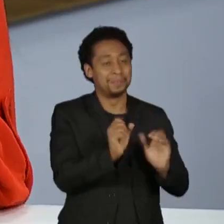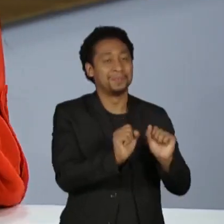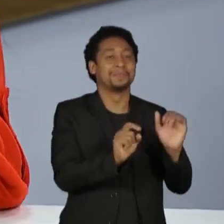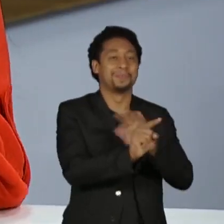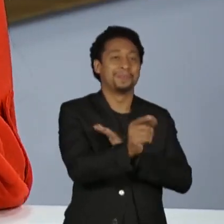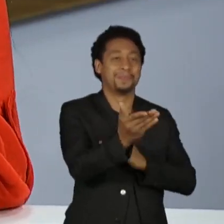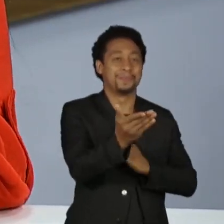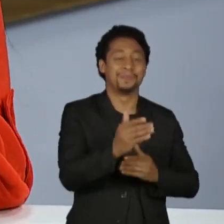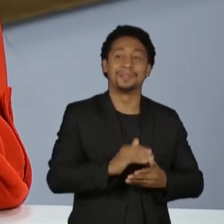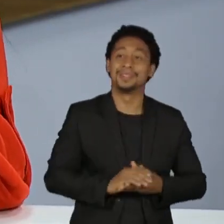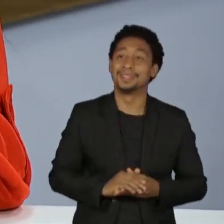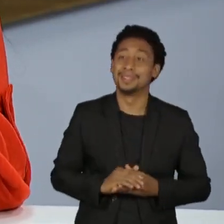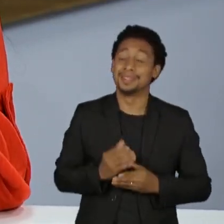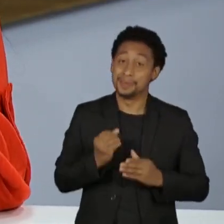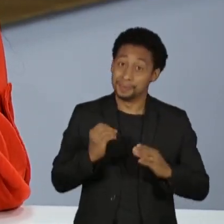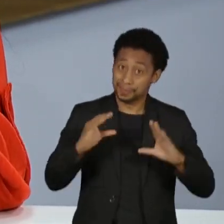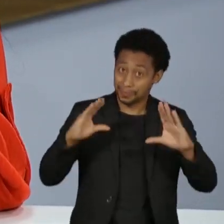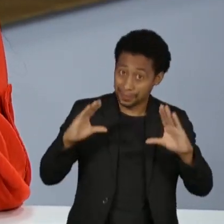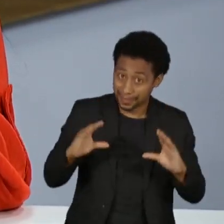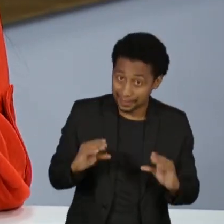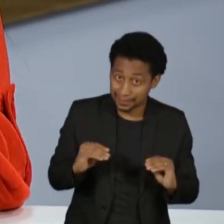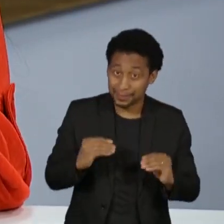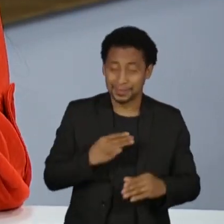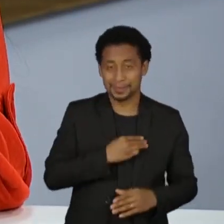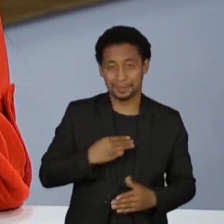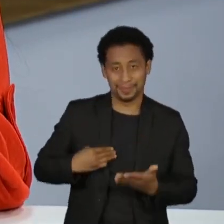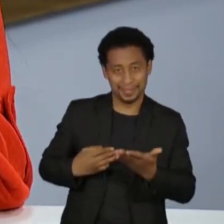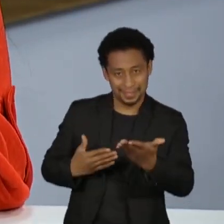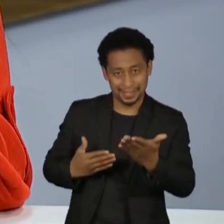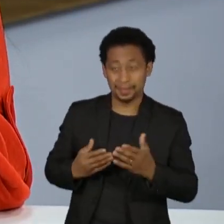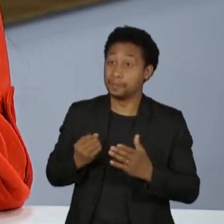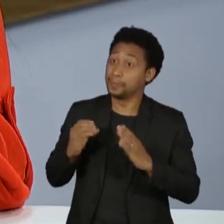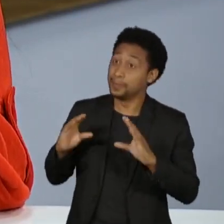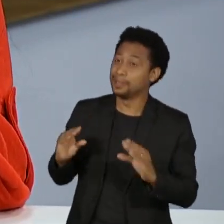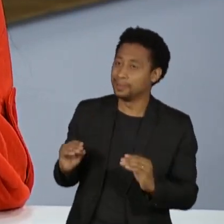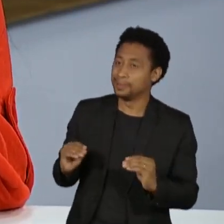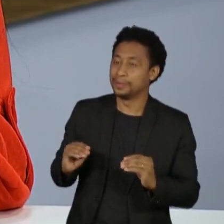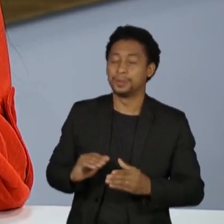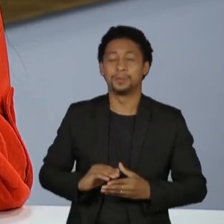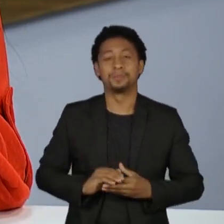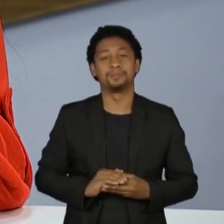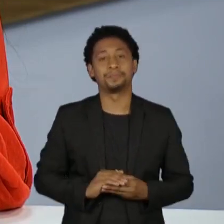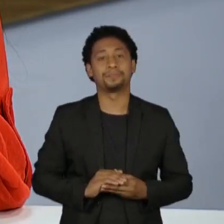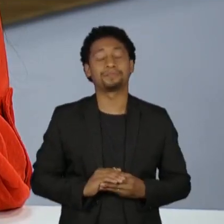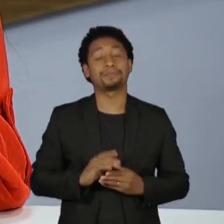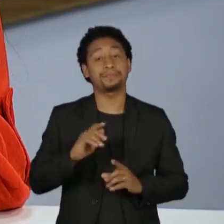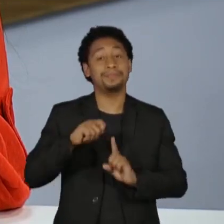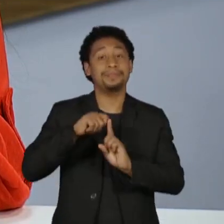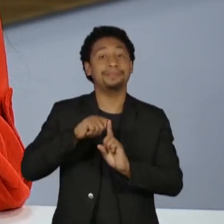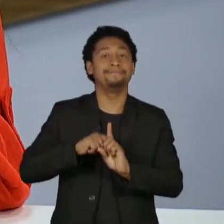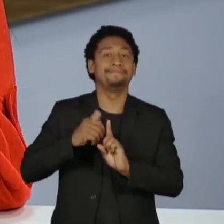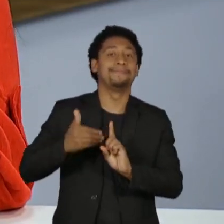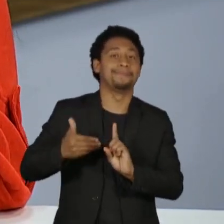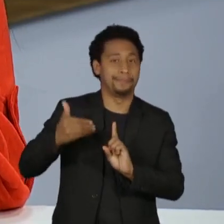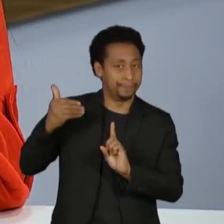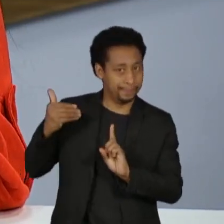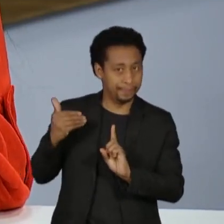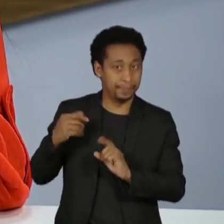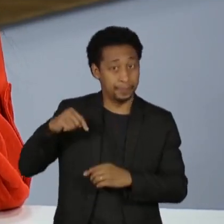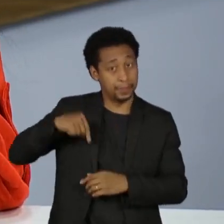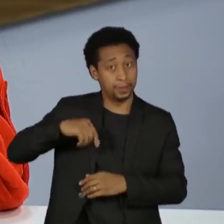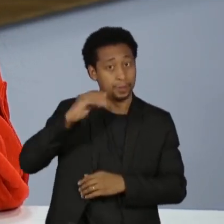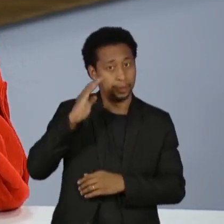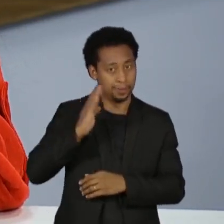Boa noite, ministra. Boa noite. Ministra, o mês passado o Brasil conheceu uma realidade